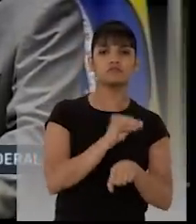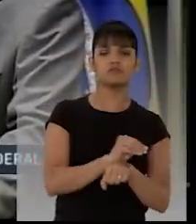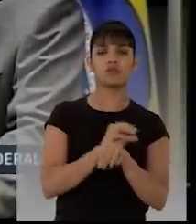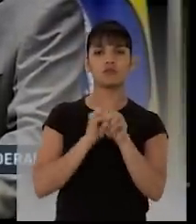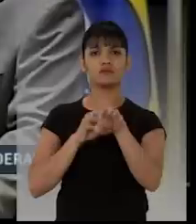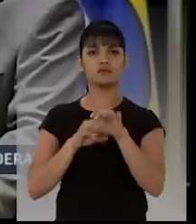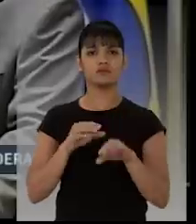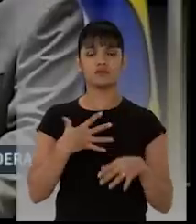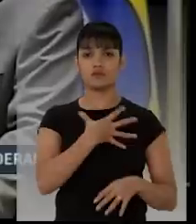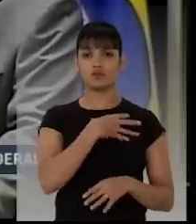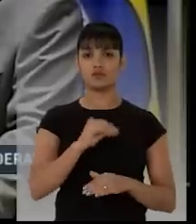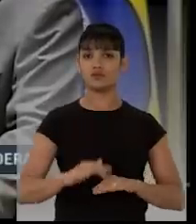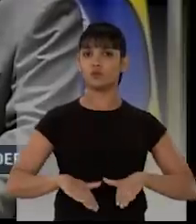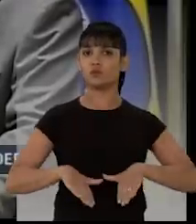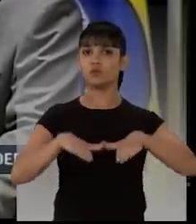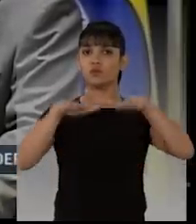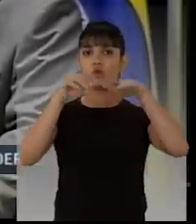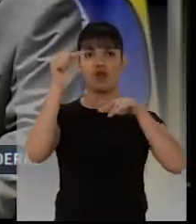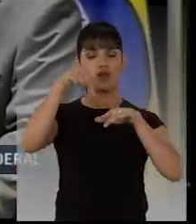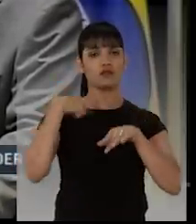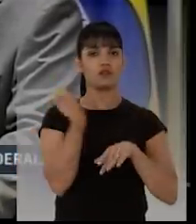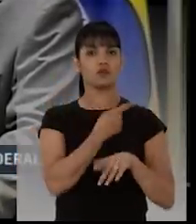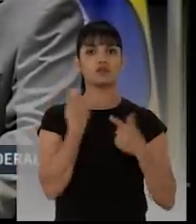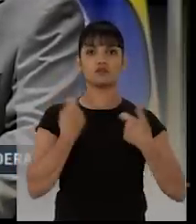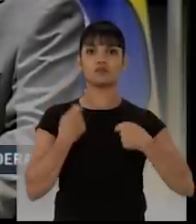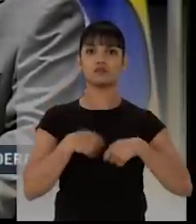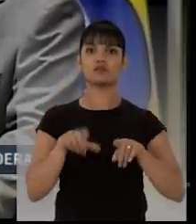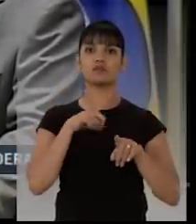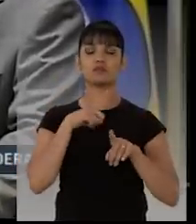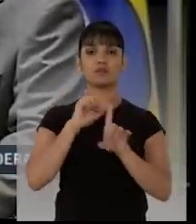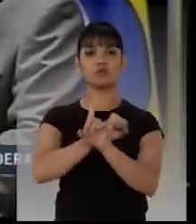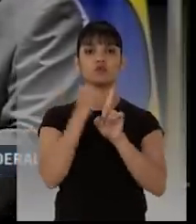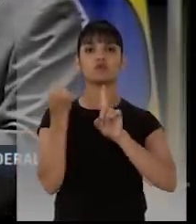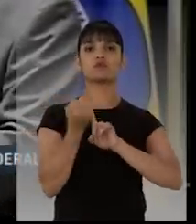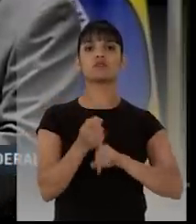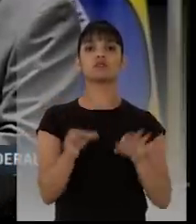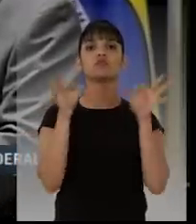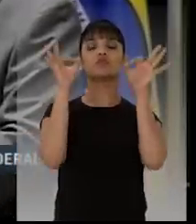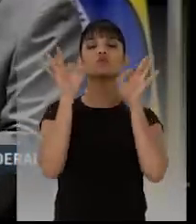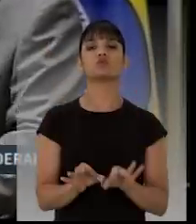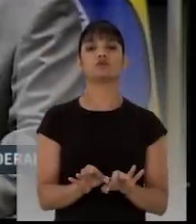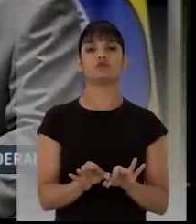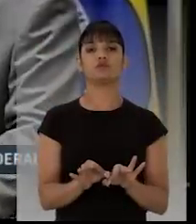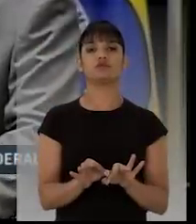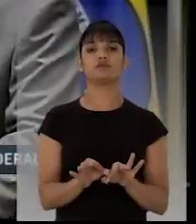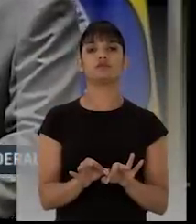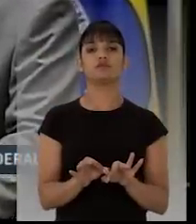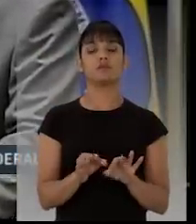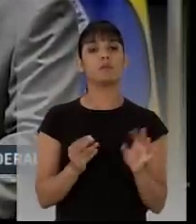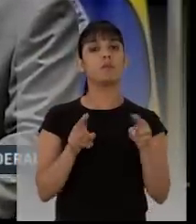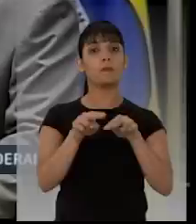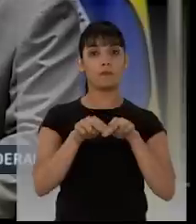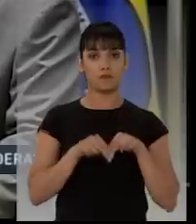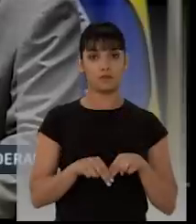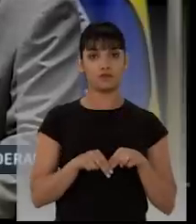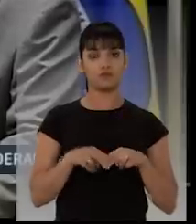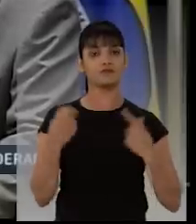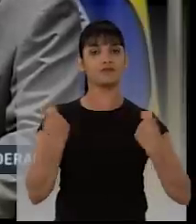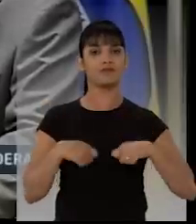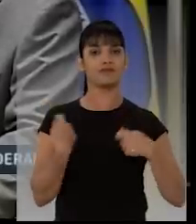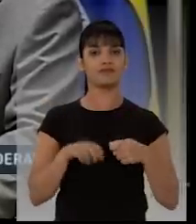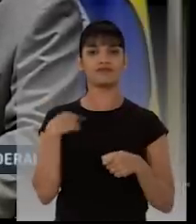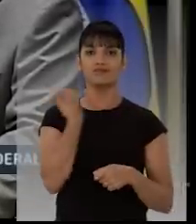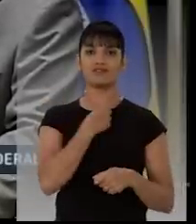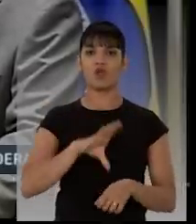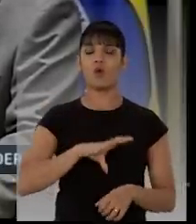aqui onde nós temos de criar uma sociedade mais justa. Para isso, é preciso ter coragem